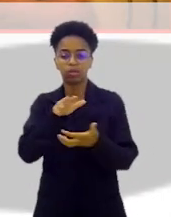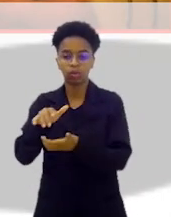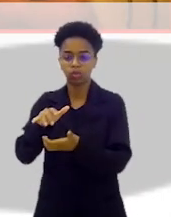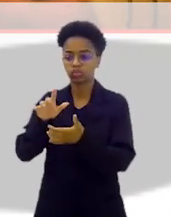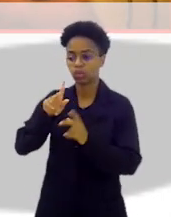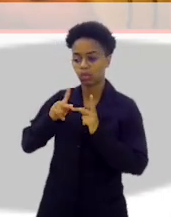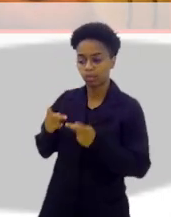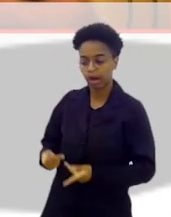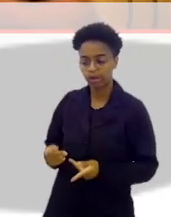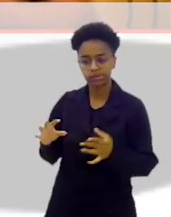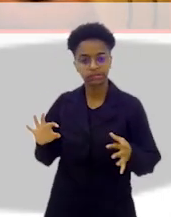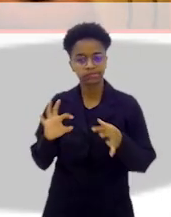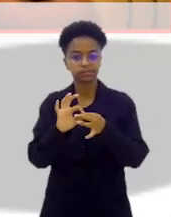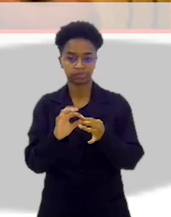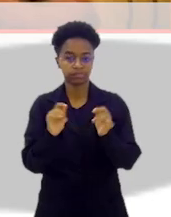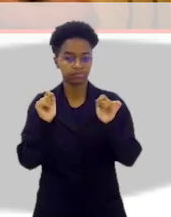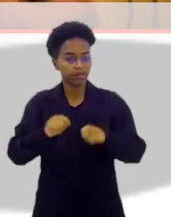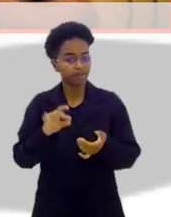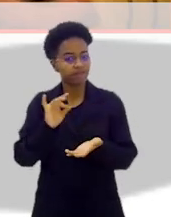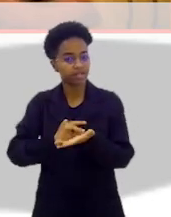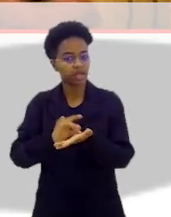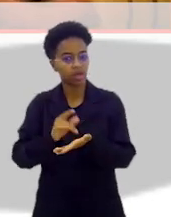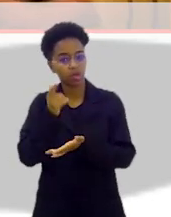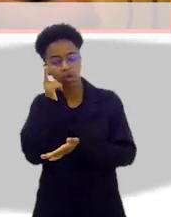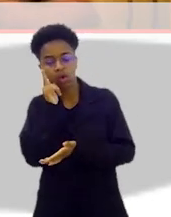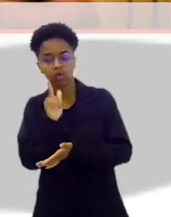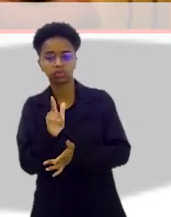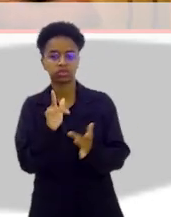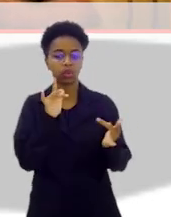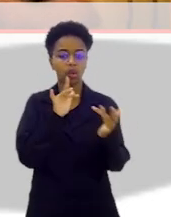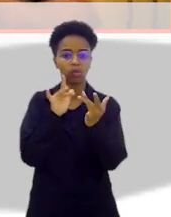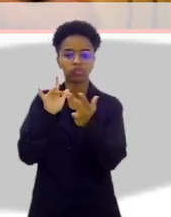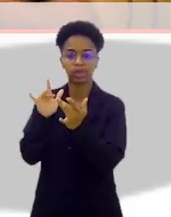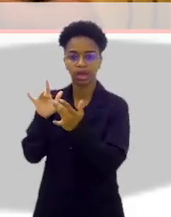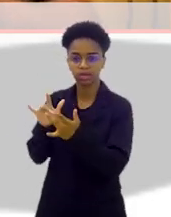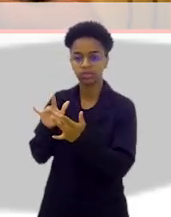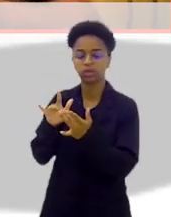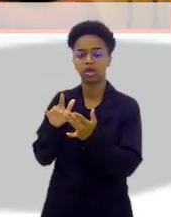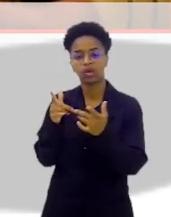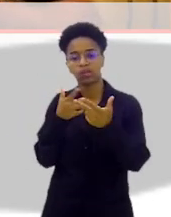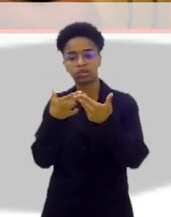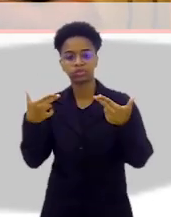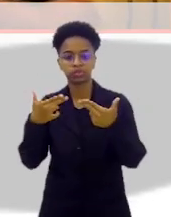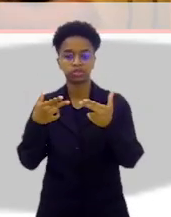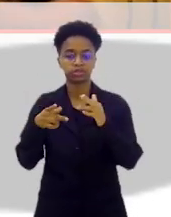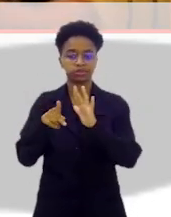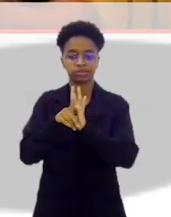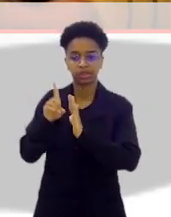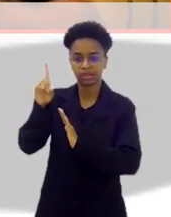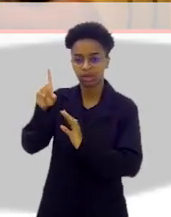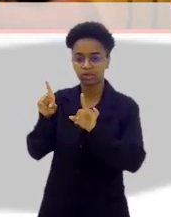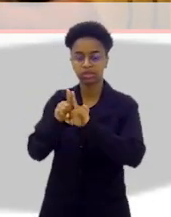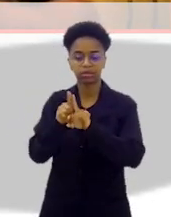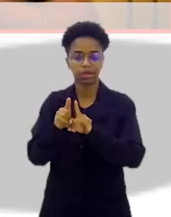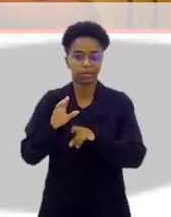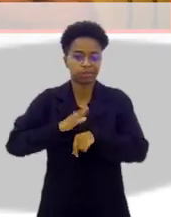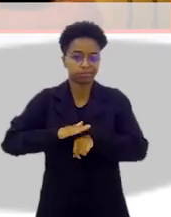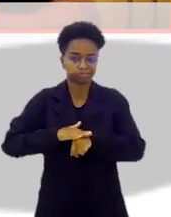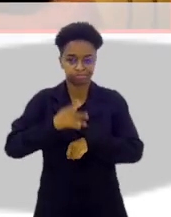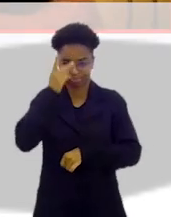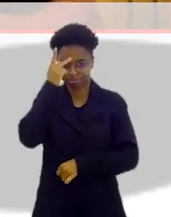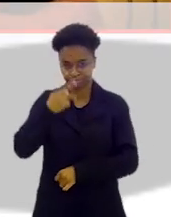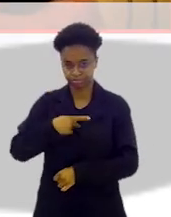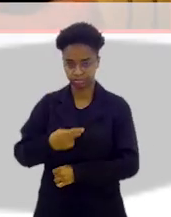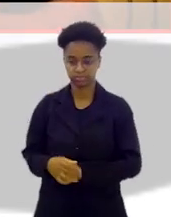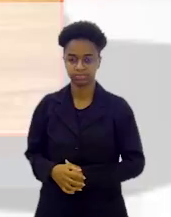universo com o ser humano, para que ele se capacite a ter um contato maior com as coisas divinas, com as luzes, com ele